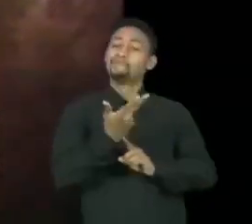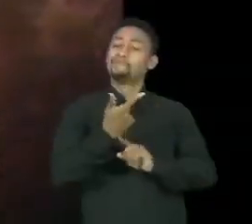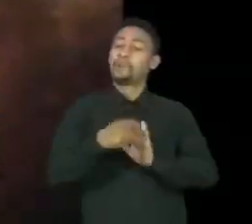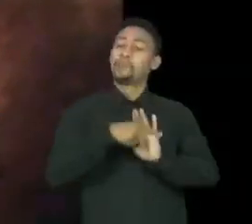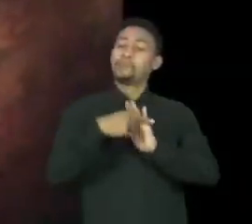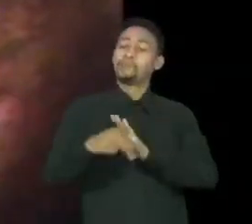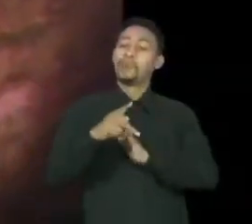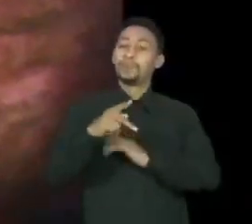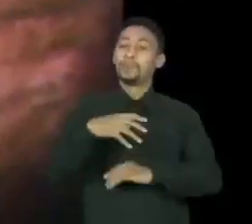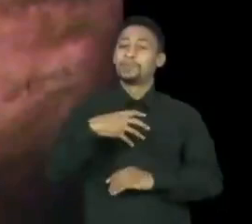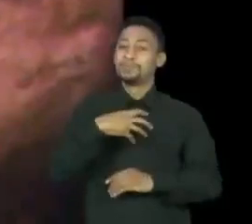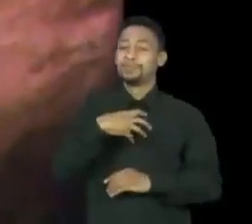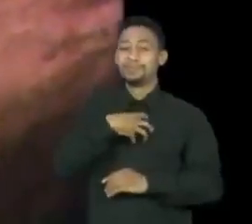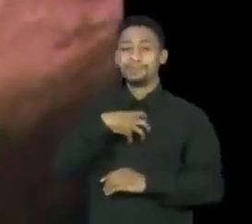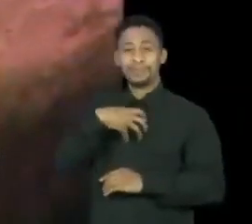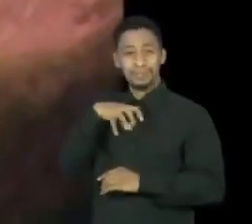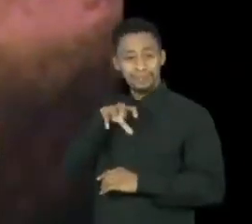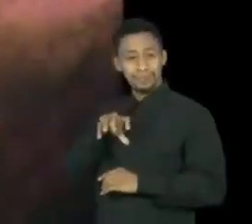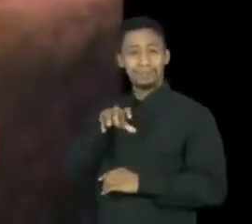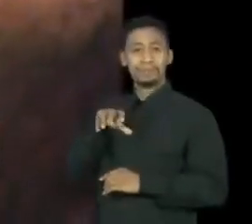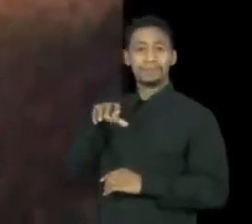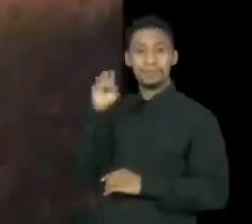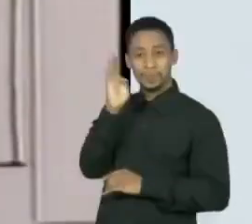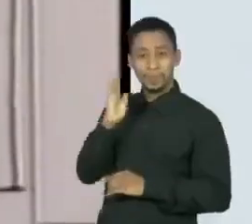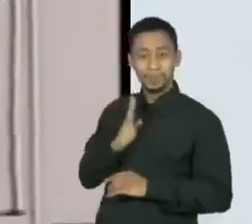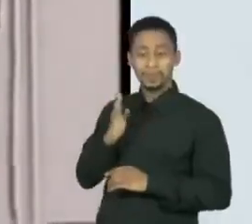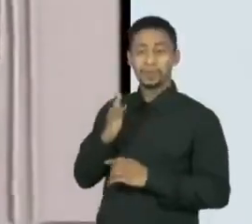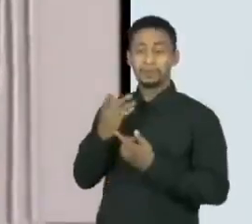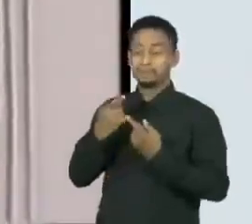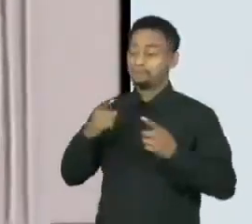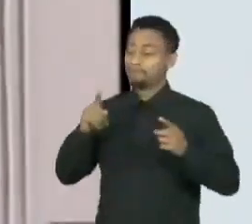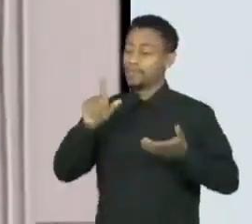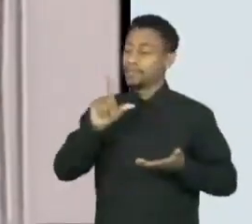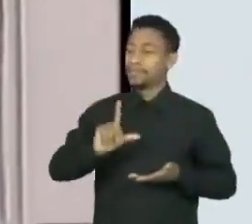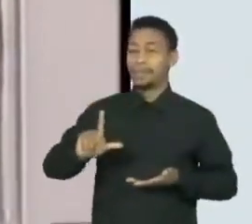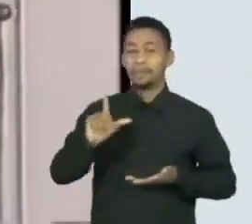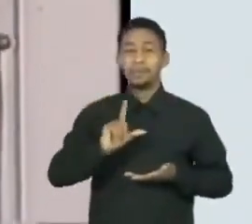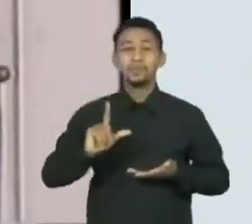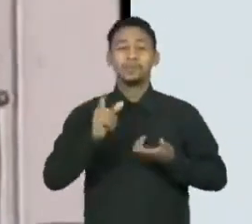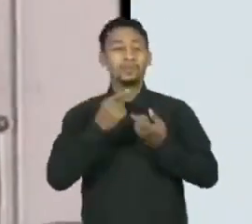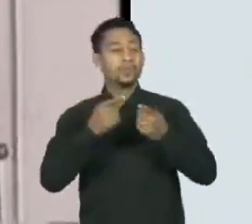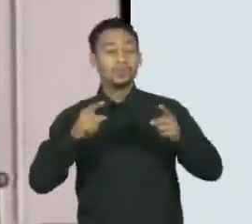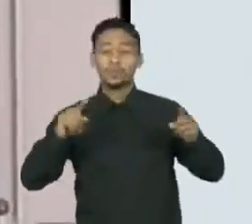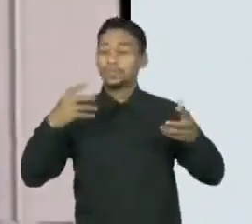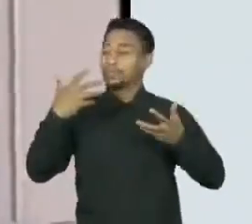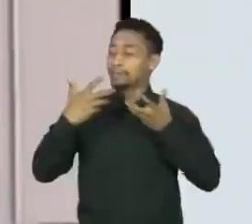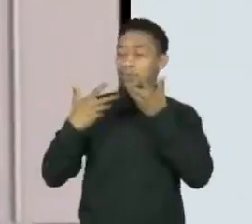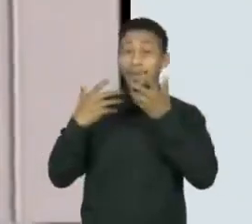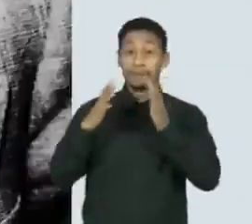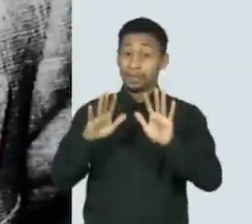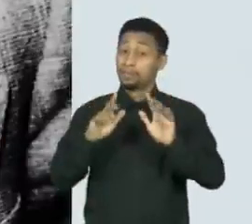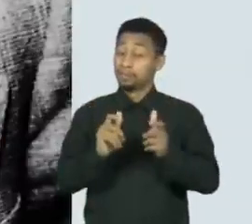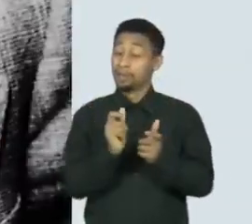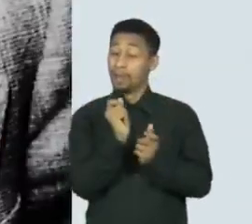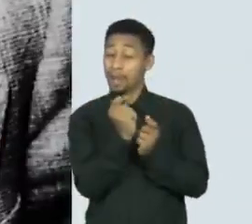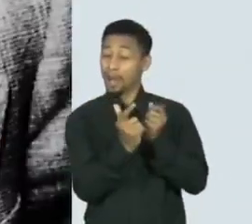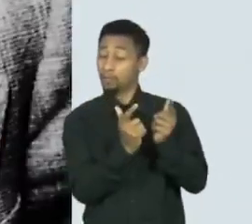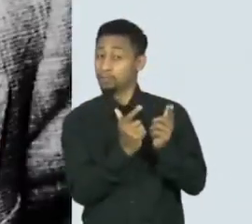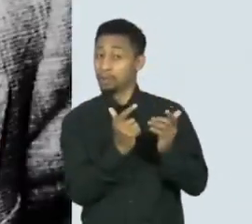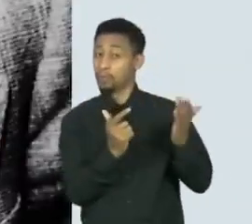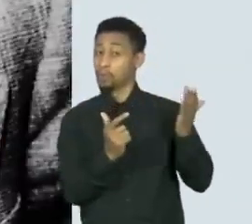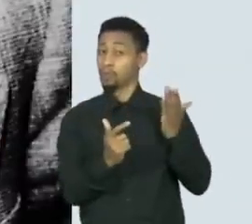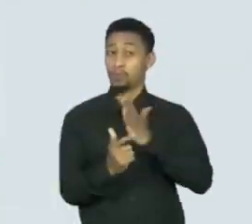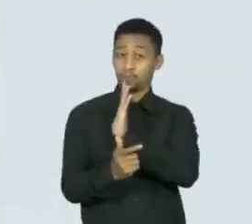as artes plásticas, a literatura e a música. Mas nem todos gostaram. Houve reações. Monteiro